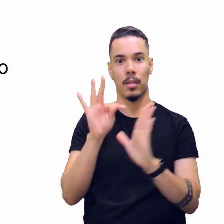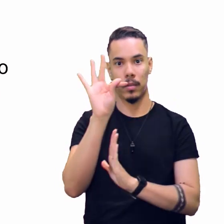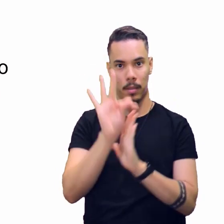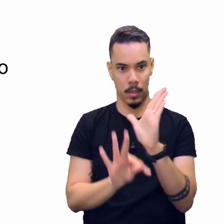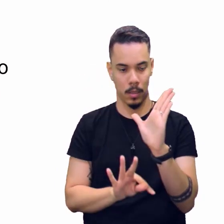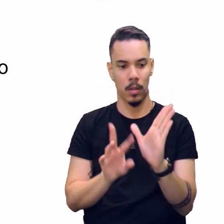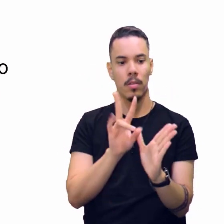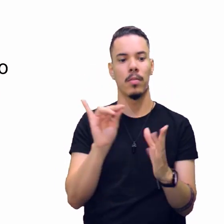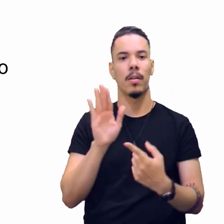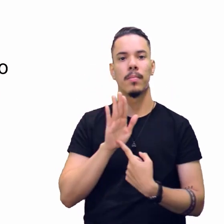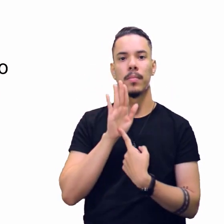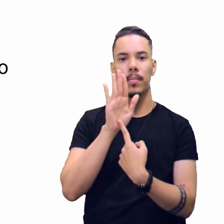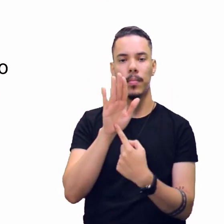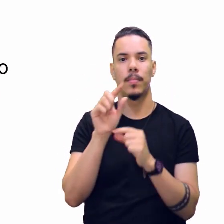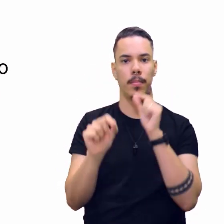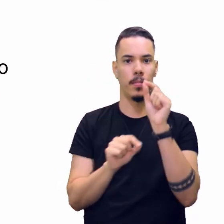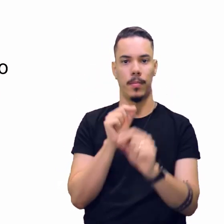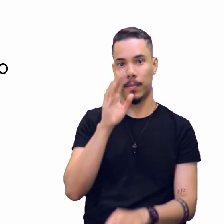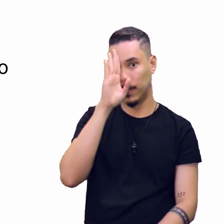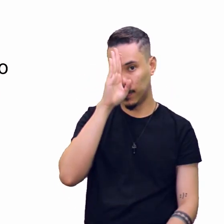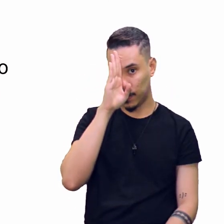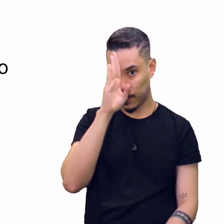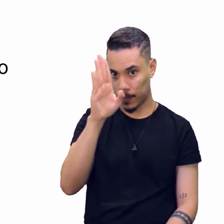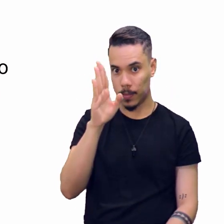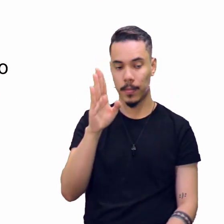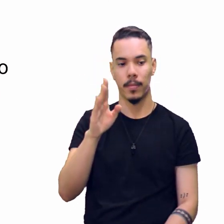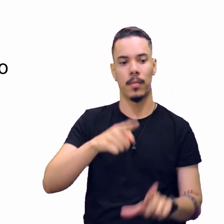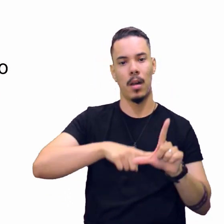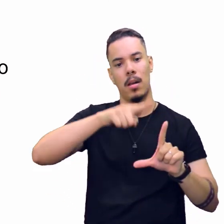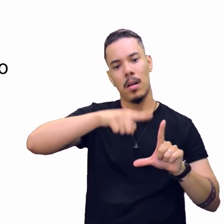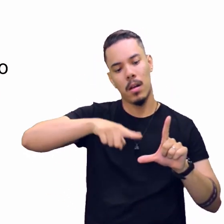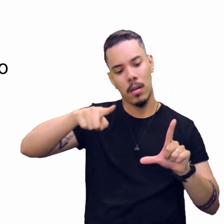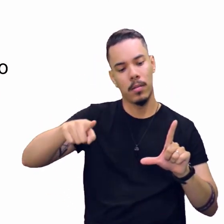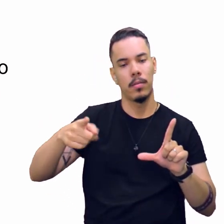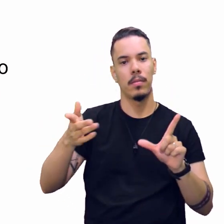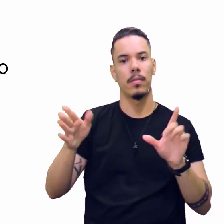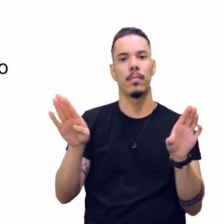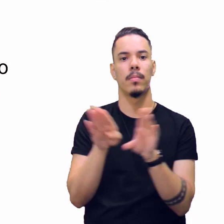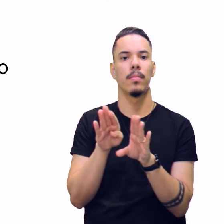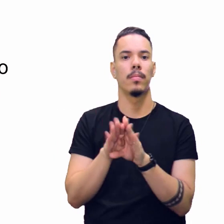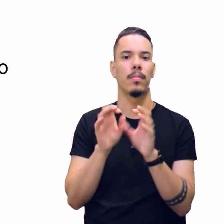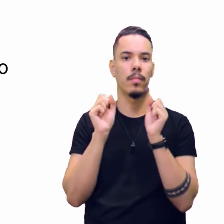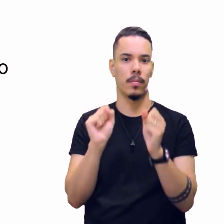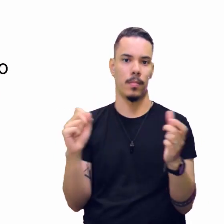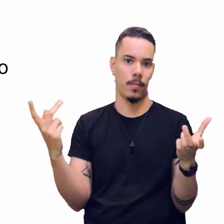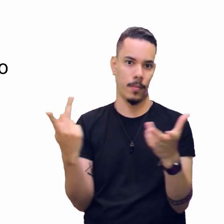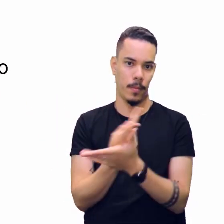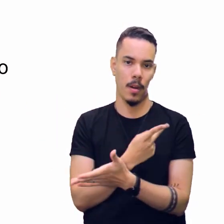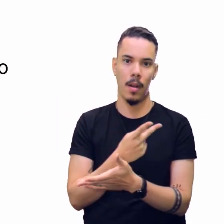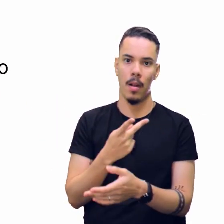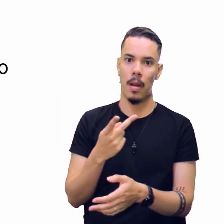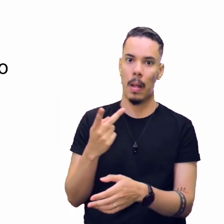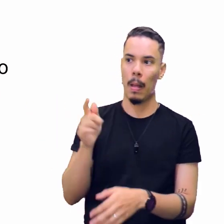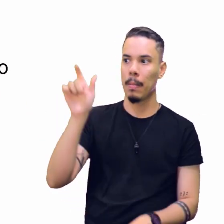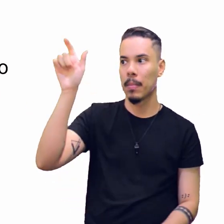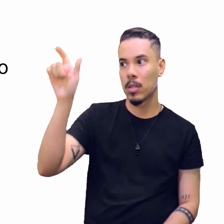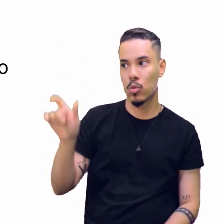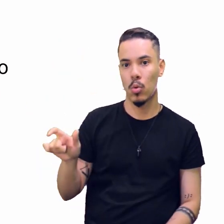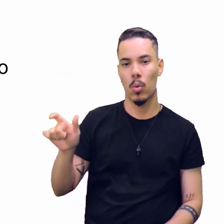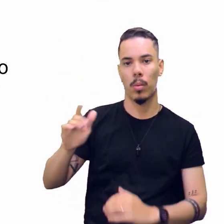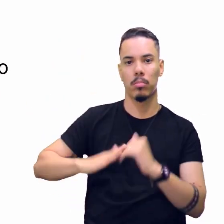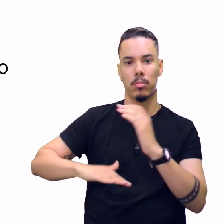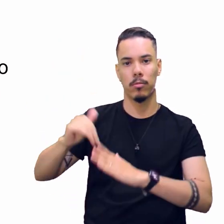Tá bom? Que vai lá, vai apresentar o gráfico, pode apresentar a fala de um especialista.